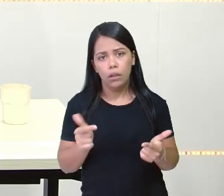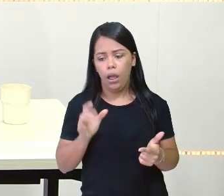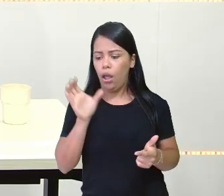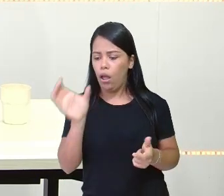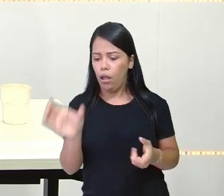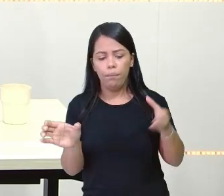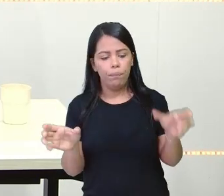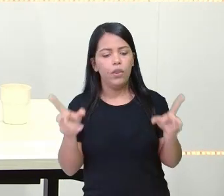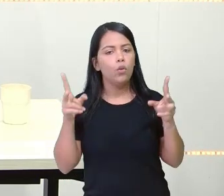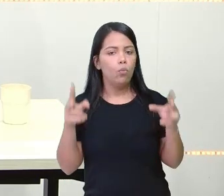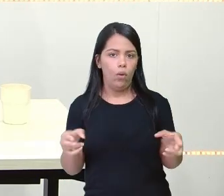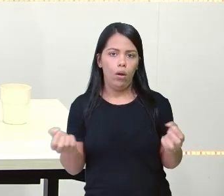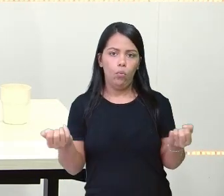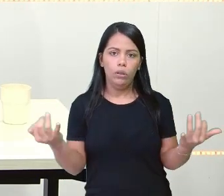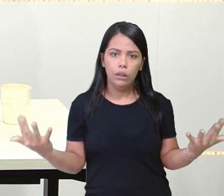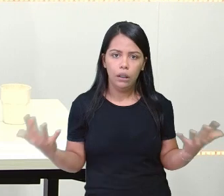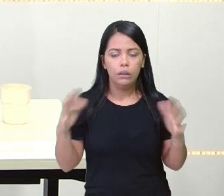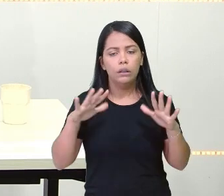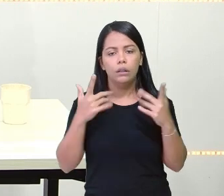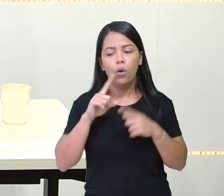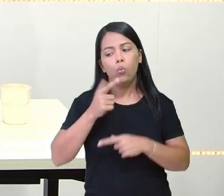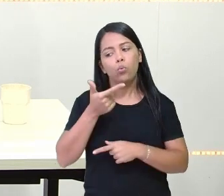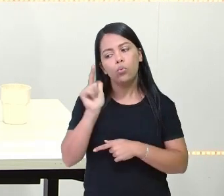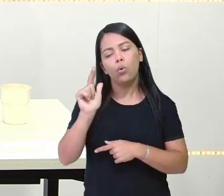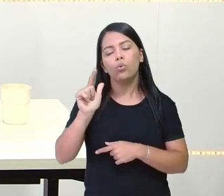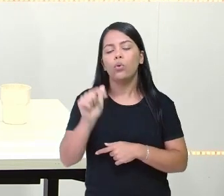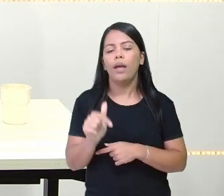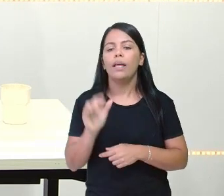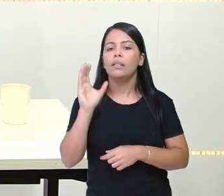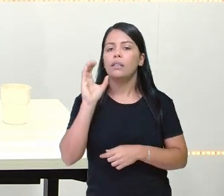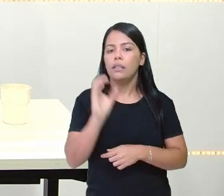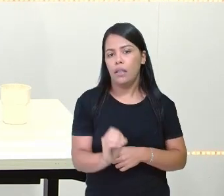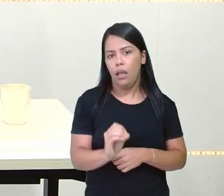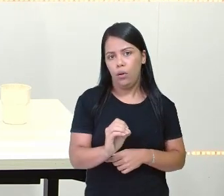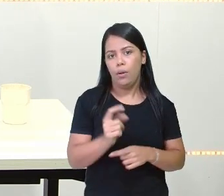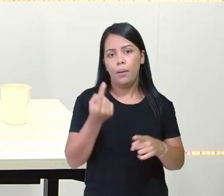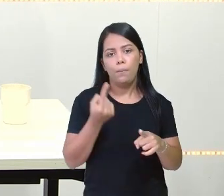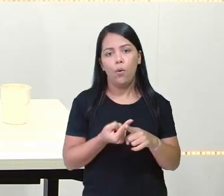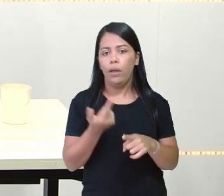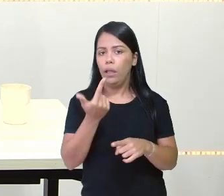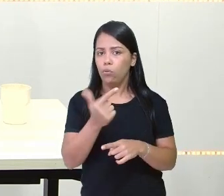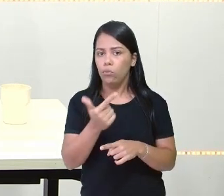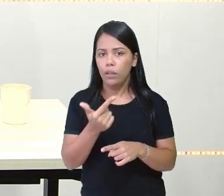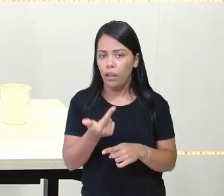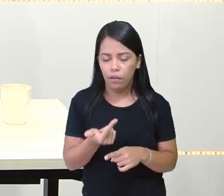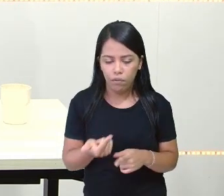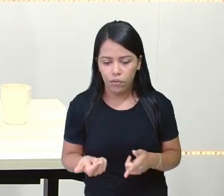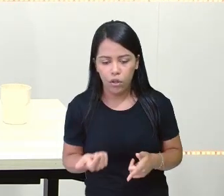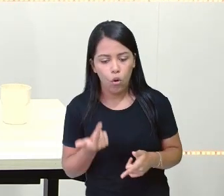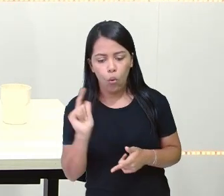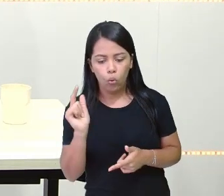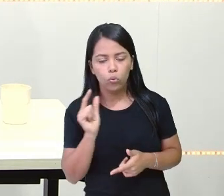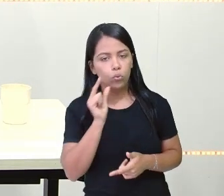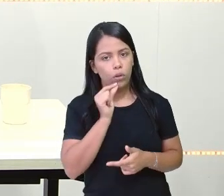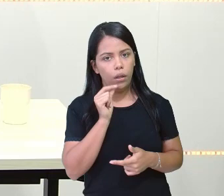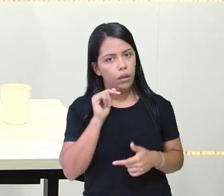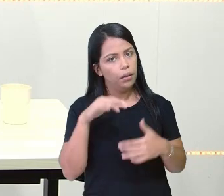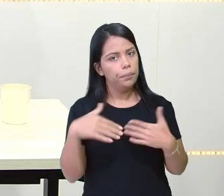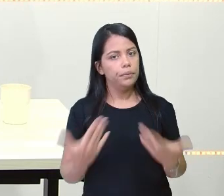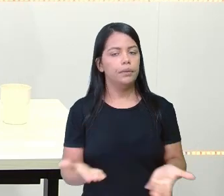e o resto aí é zero, porque não teve nenhum lápis sobrando. Então, numa divisão, a gente pode encontrar